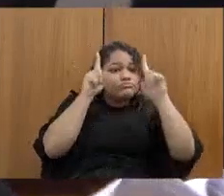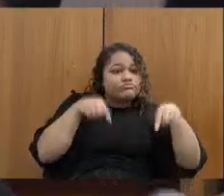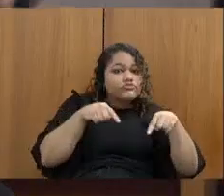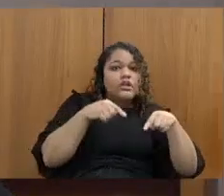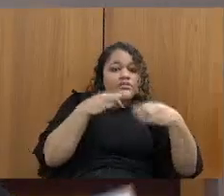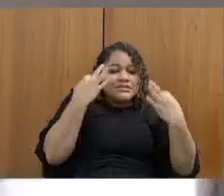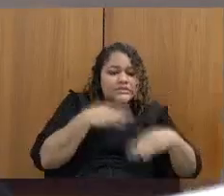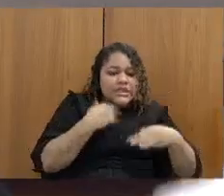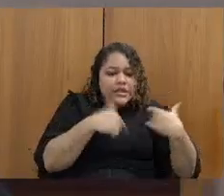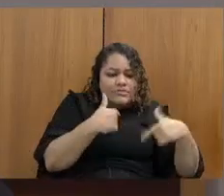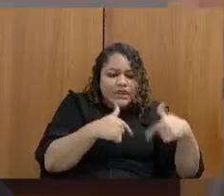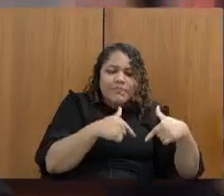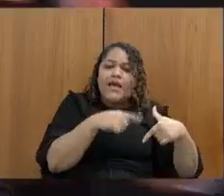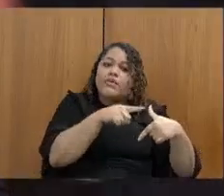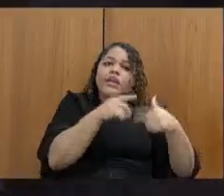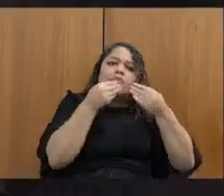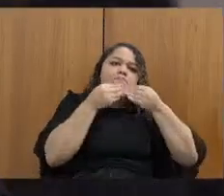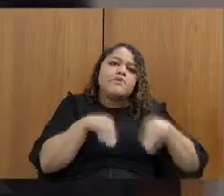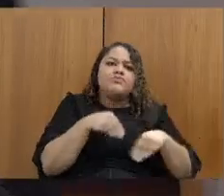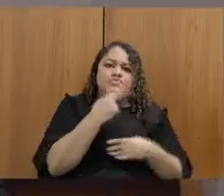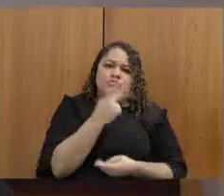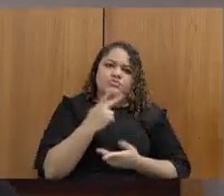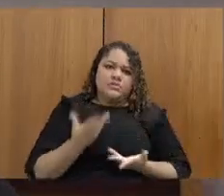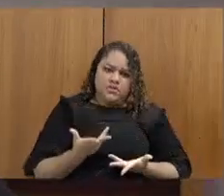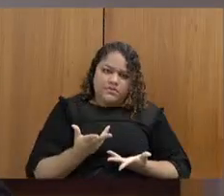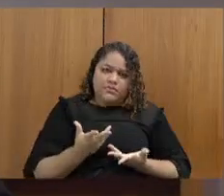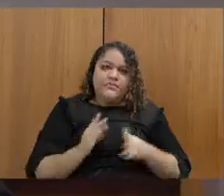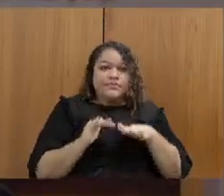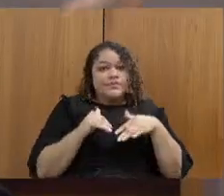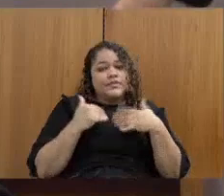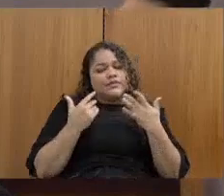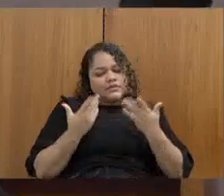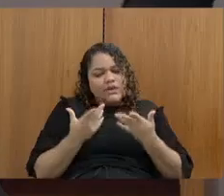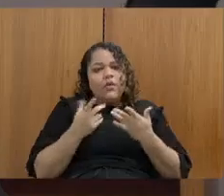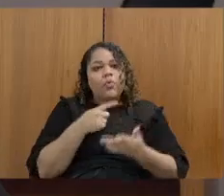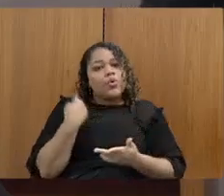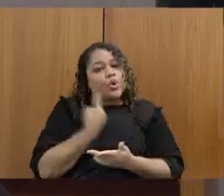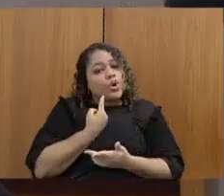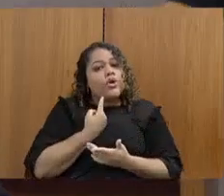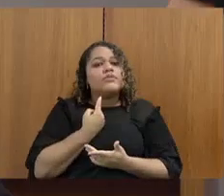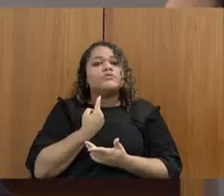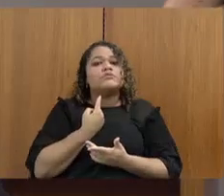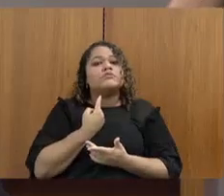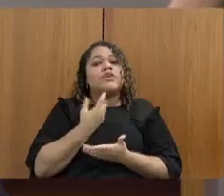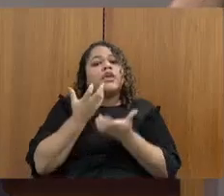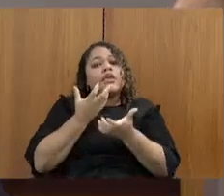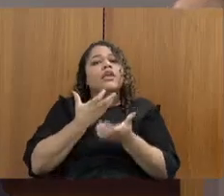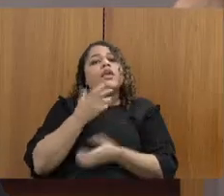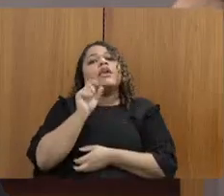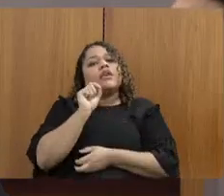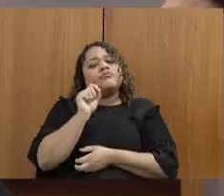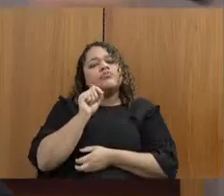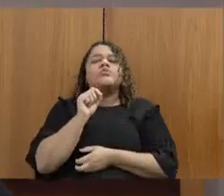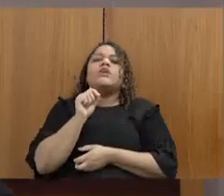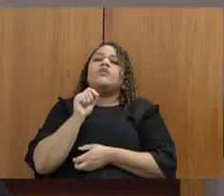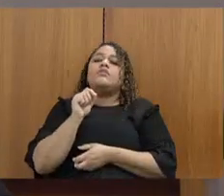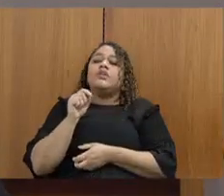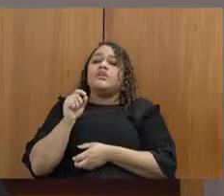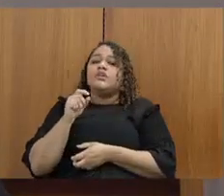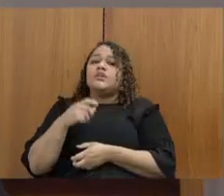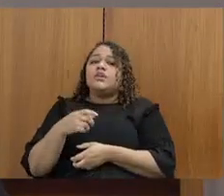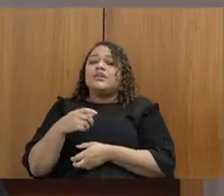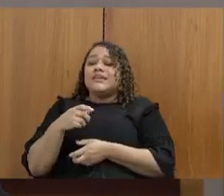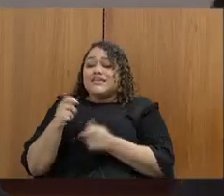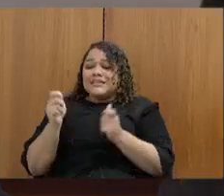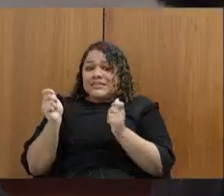relação a isso. Então, a finalidade nossa é efetivamente melhorar as condições de trabalho e a gente vai